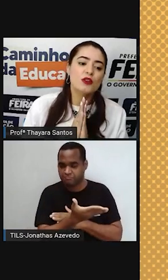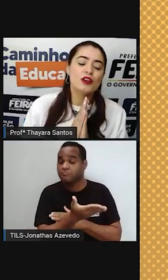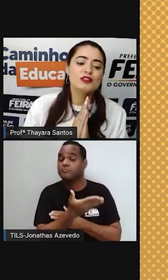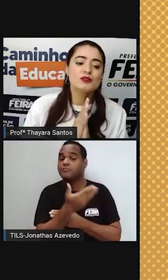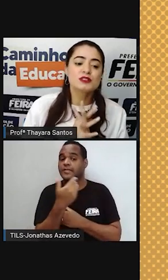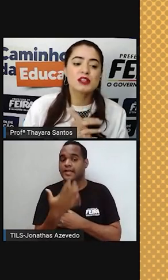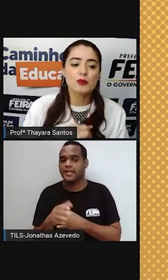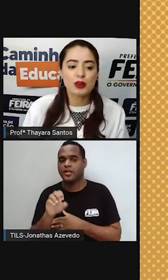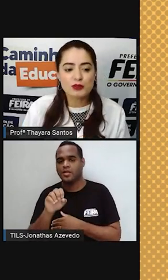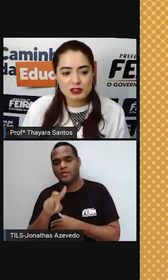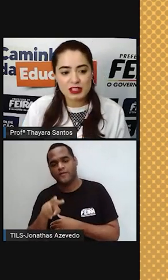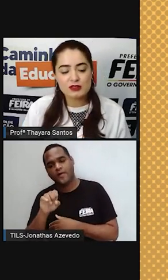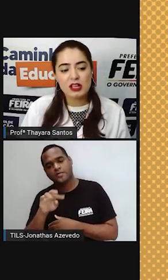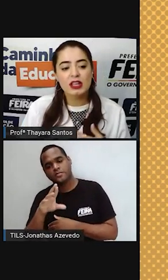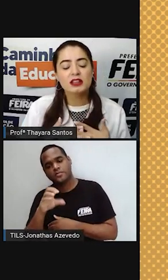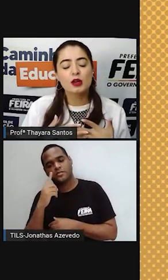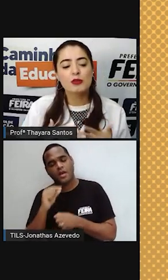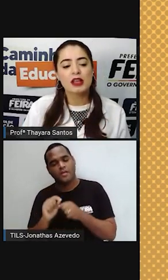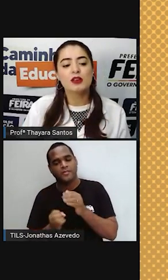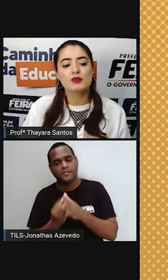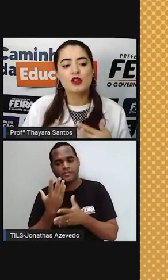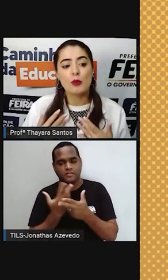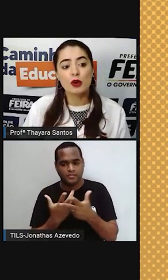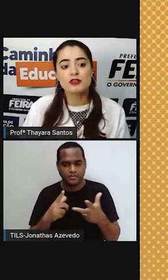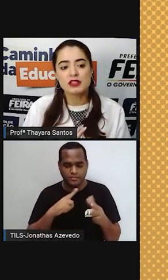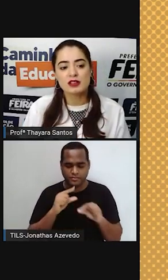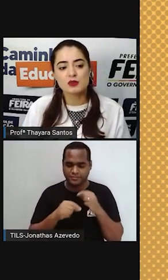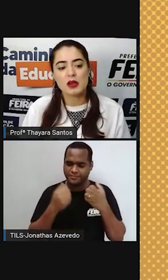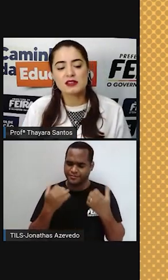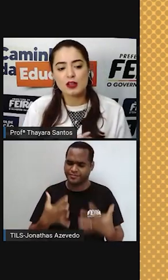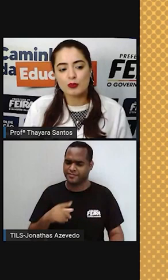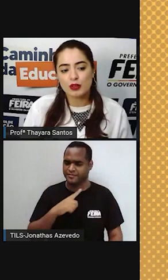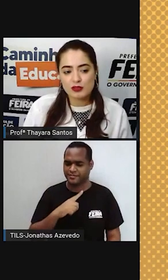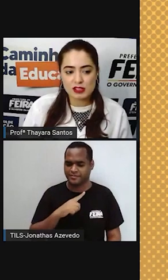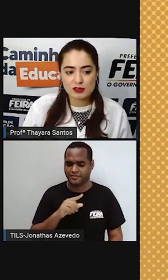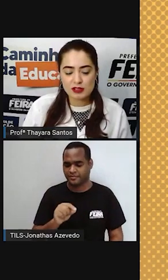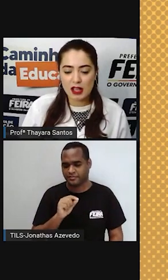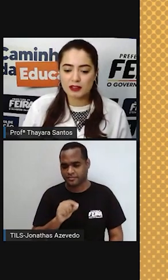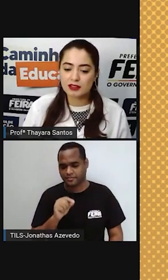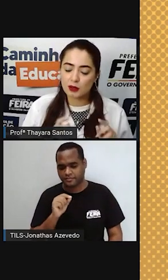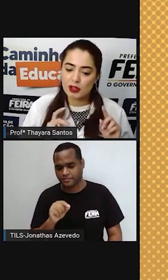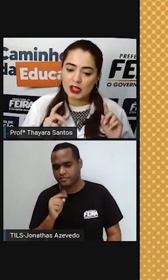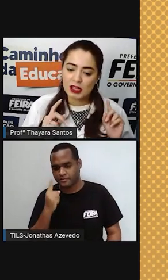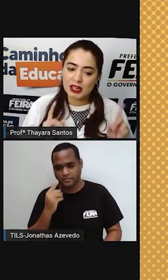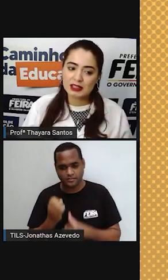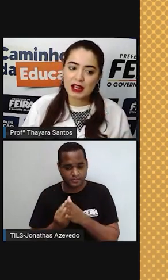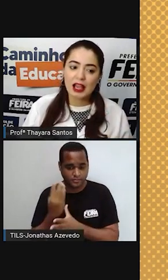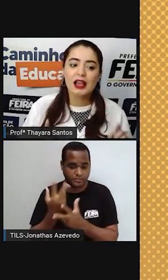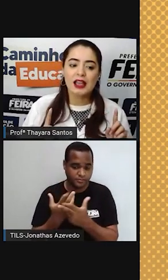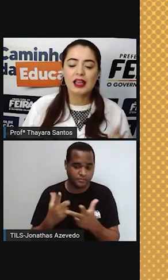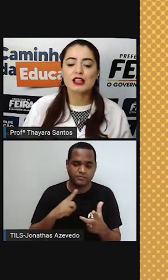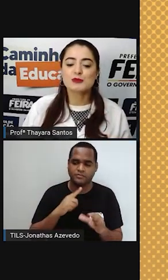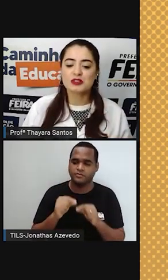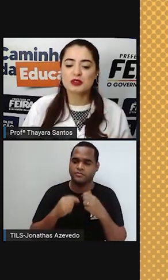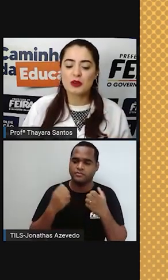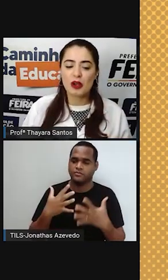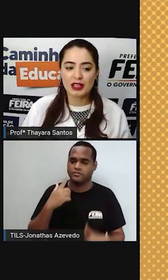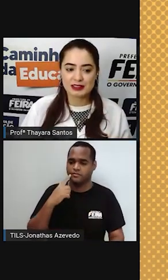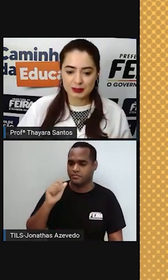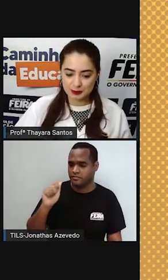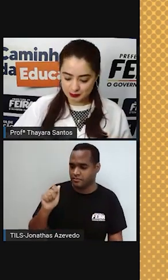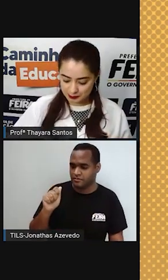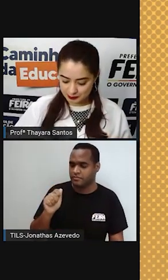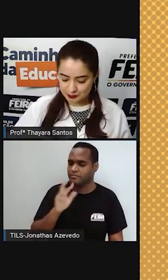que esses ovócitos são produzidos e também os hormônios sexuais são produzidos lá. Então, letra A é a resposta